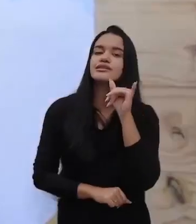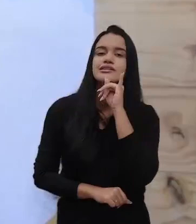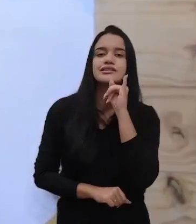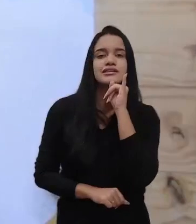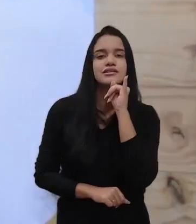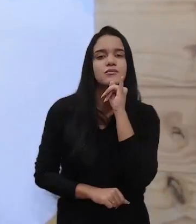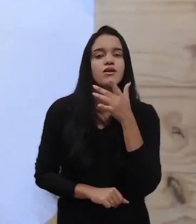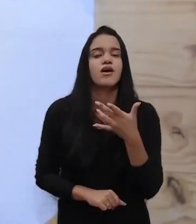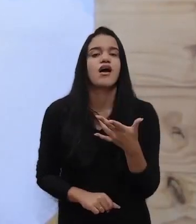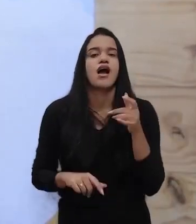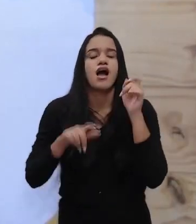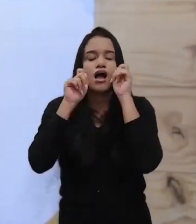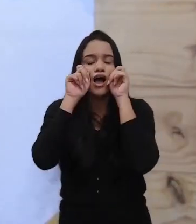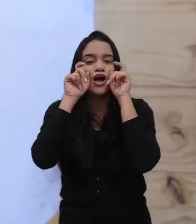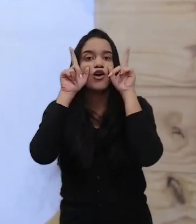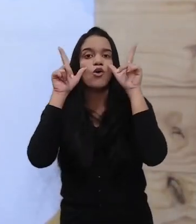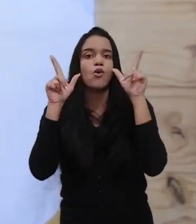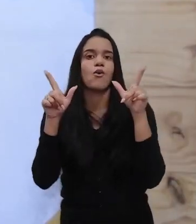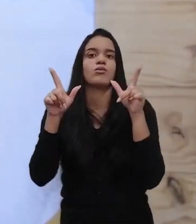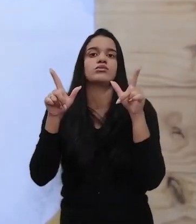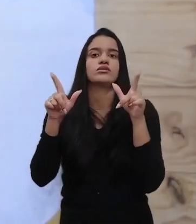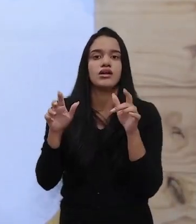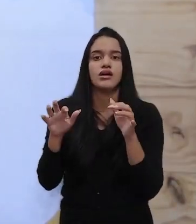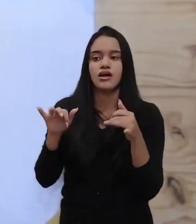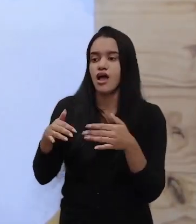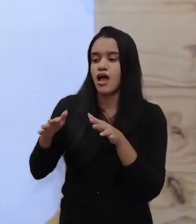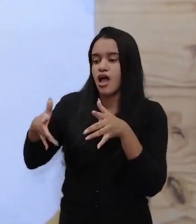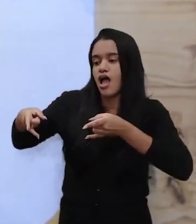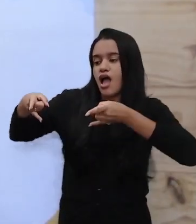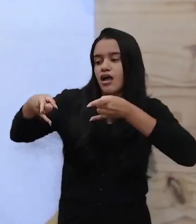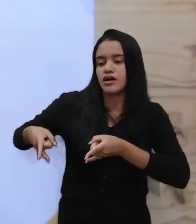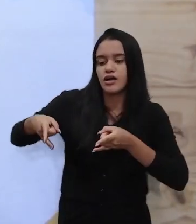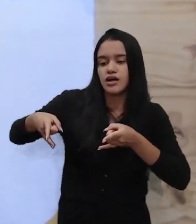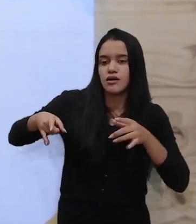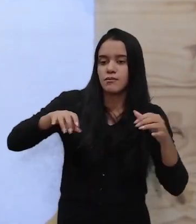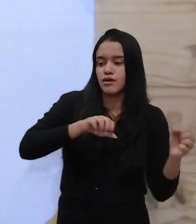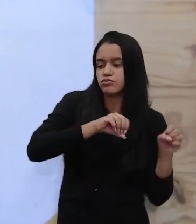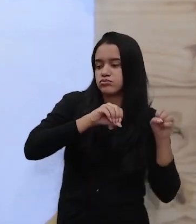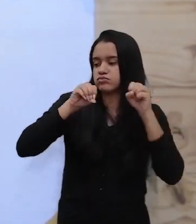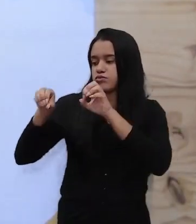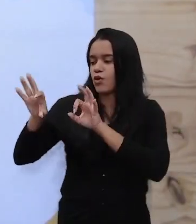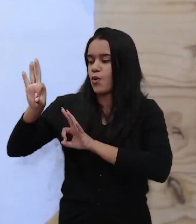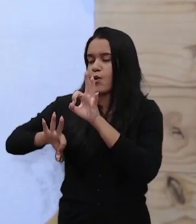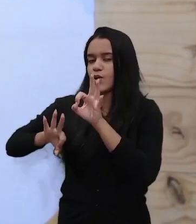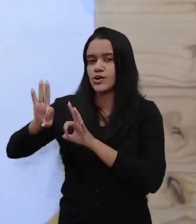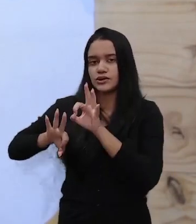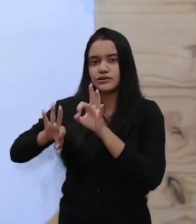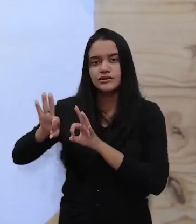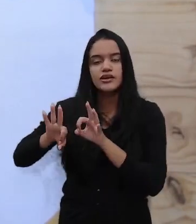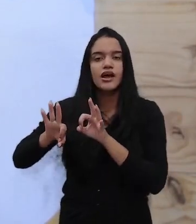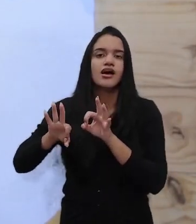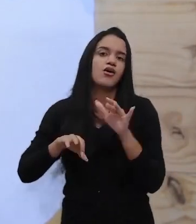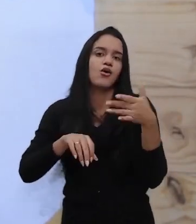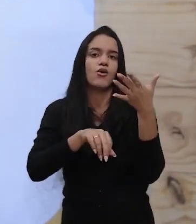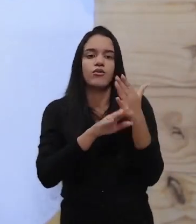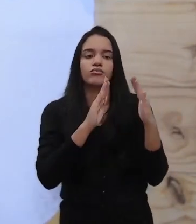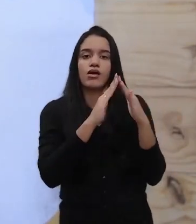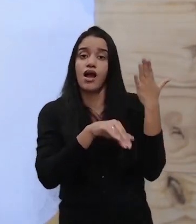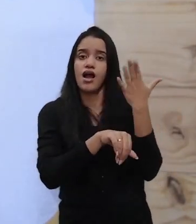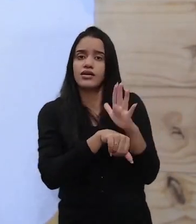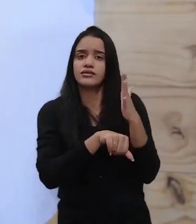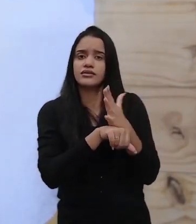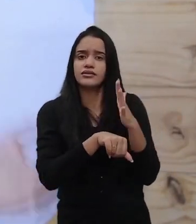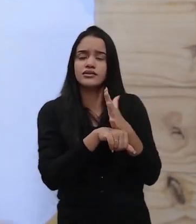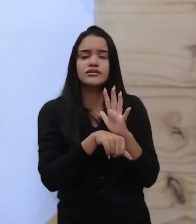muito tarde, se você não forra a própria cama, se você tem dificuldade de fazer os afazeres de casa, se você tem a dificuldade de